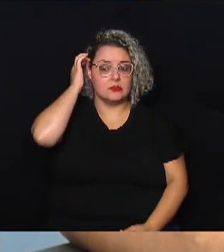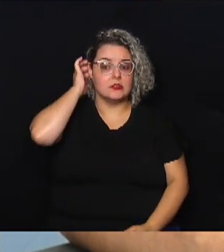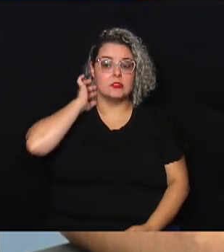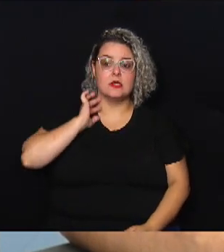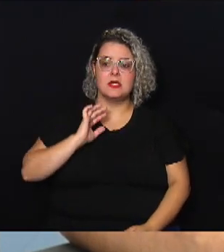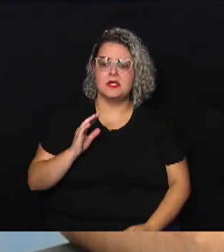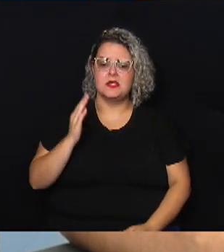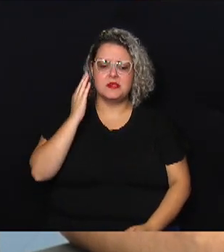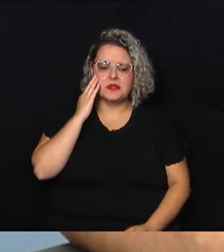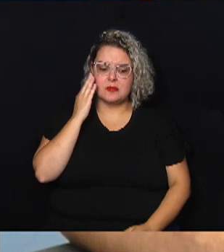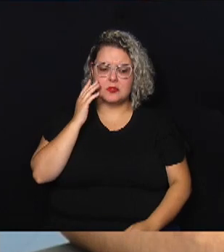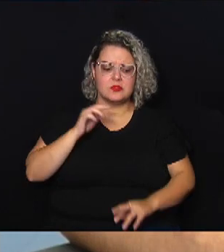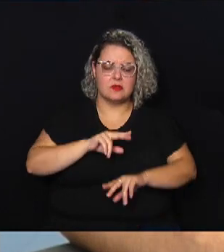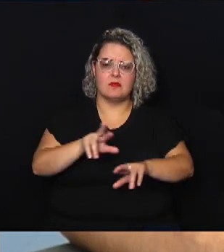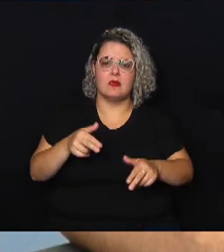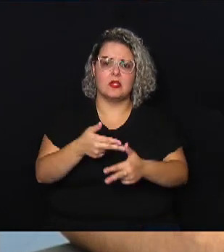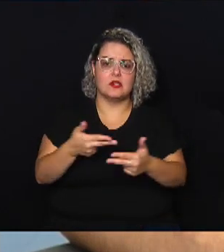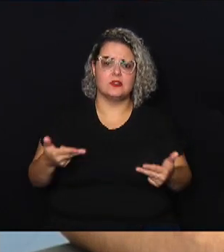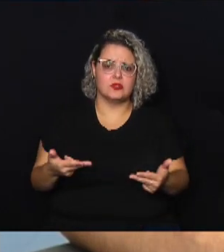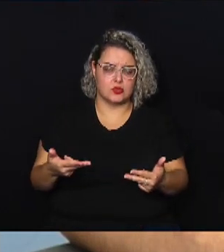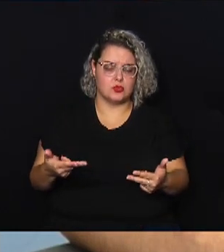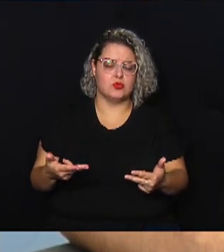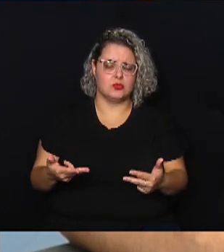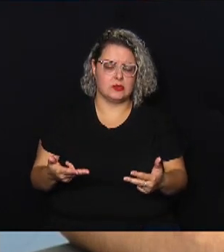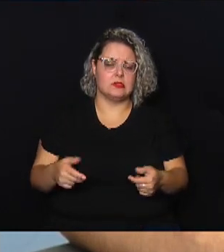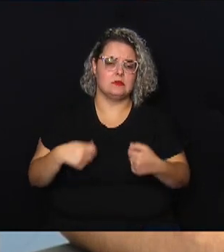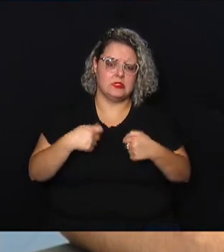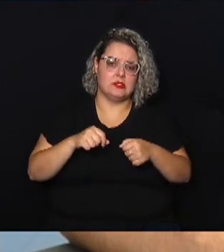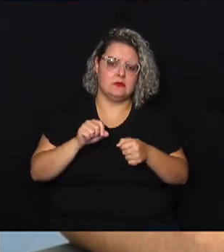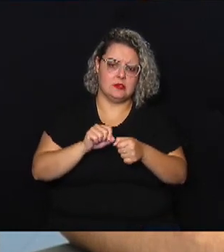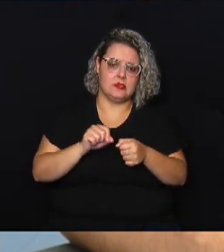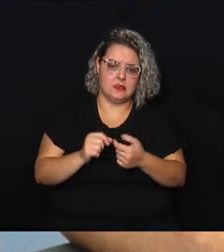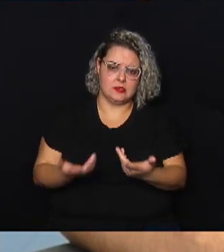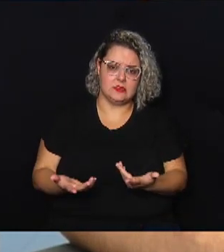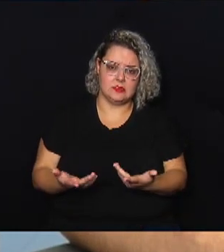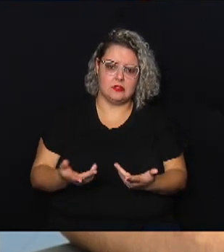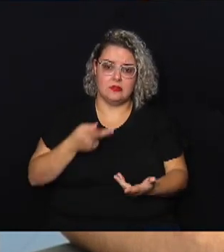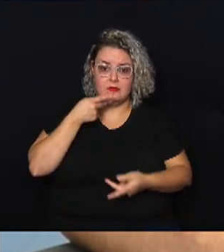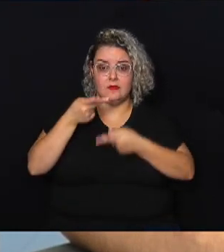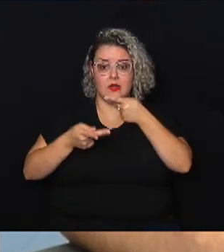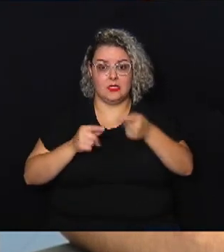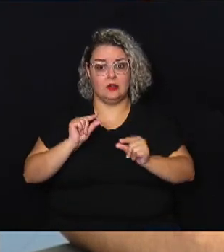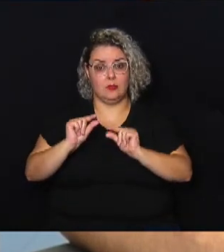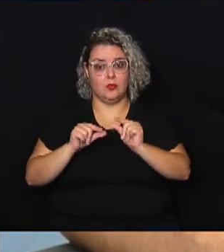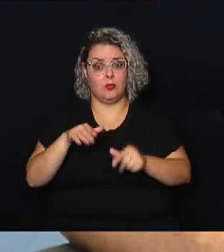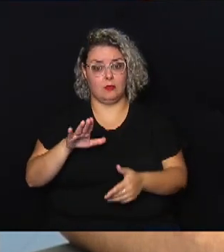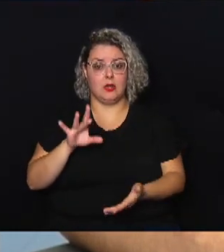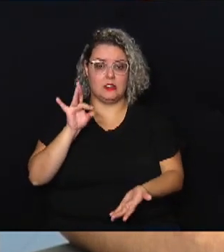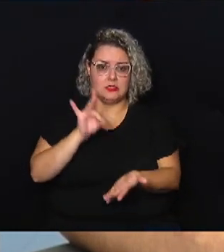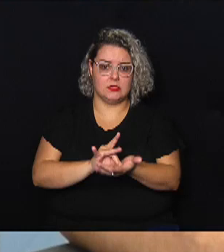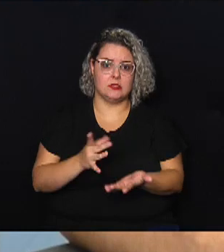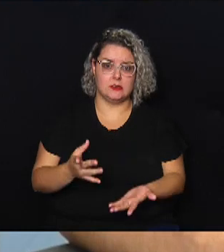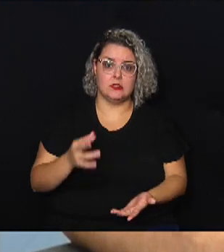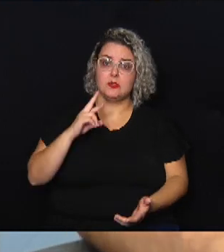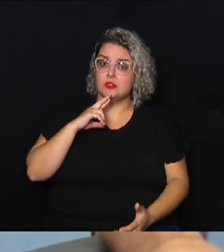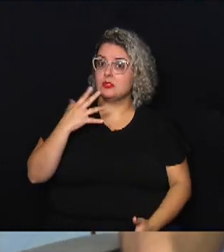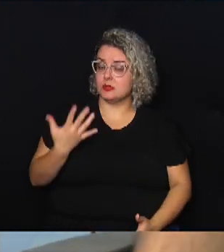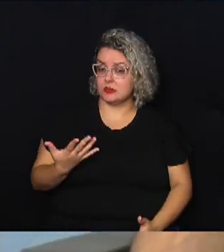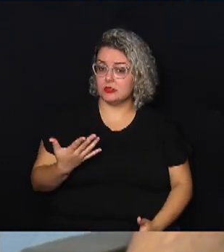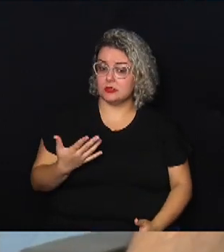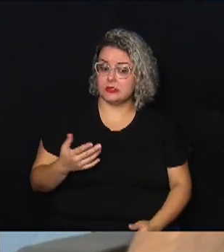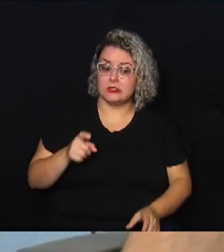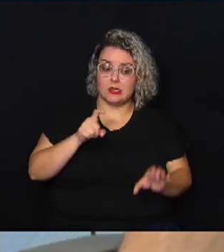devem ser feitas. Infelizmente, o que a gente percebe, vou ser até um pouco mais sincero, são soluções que dependem de um planejamento.